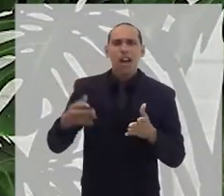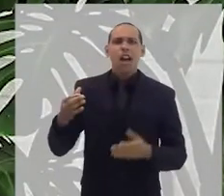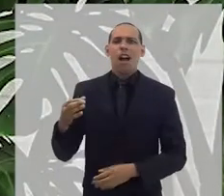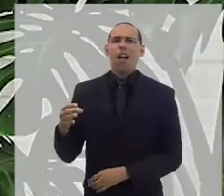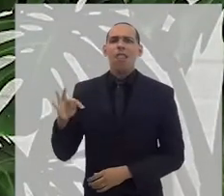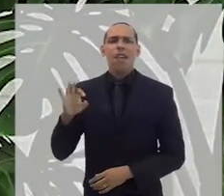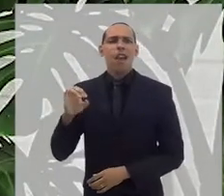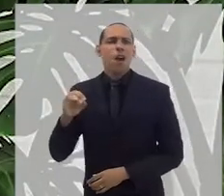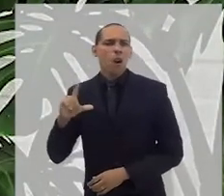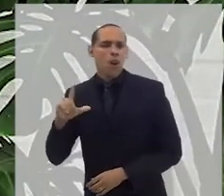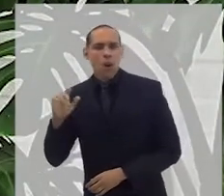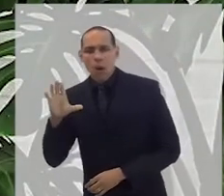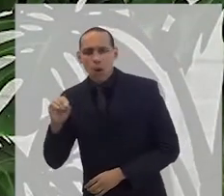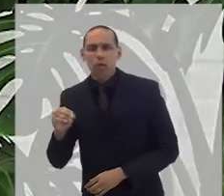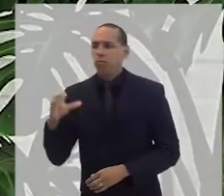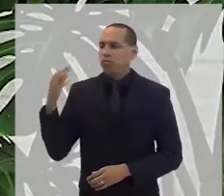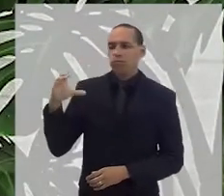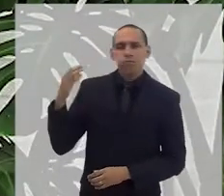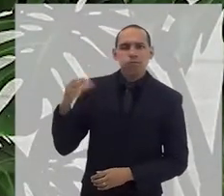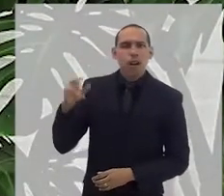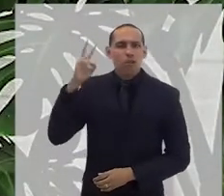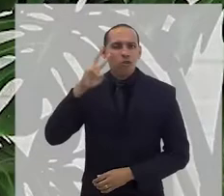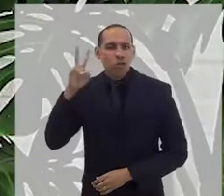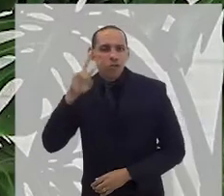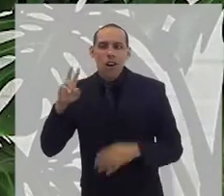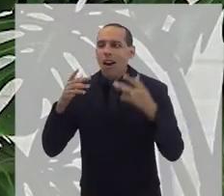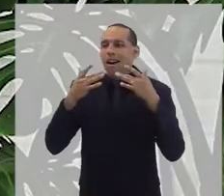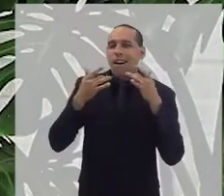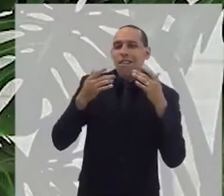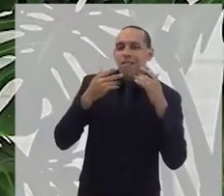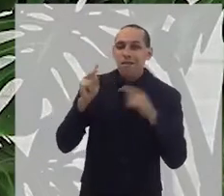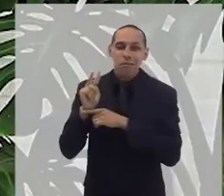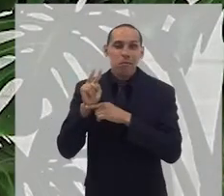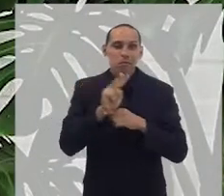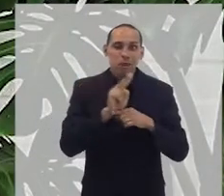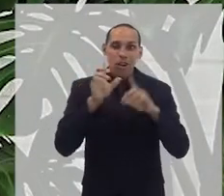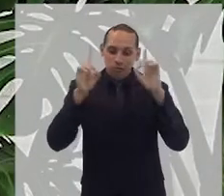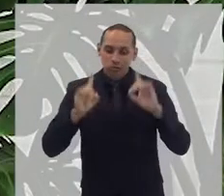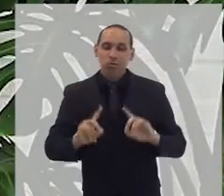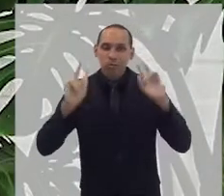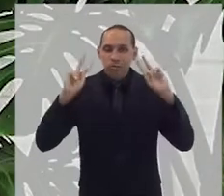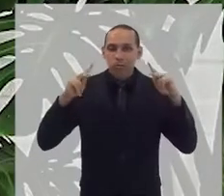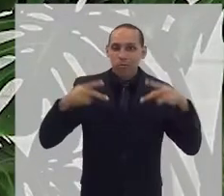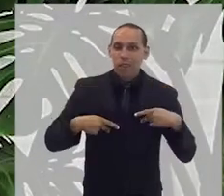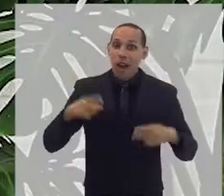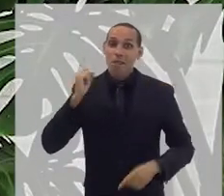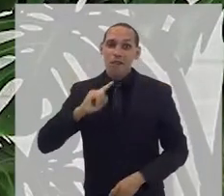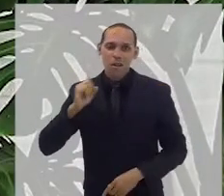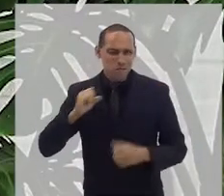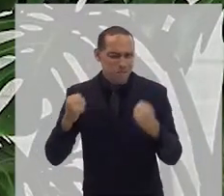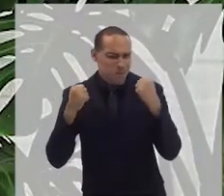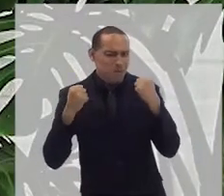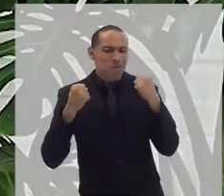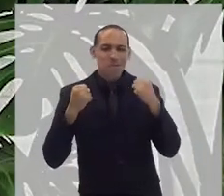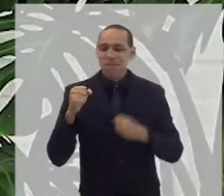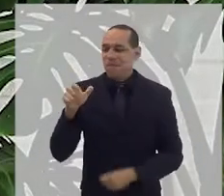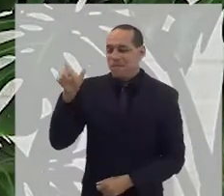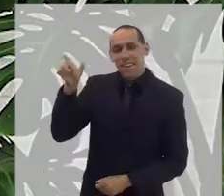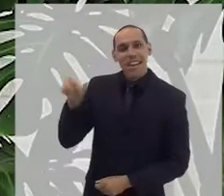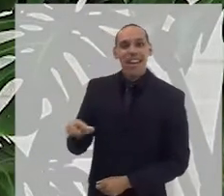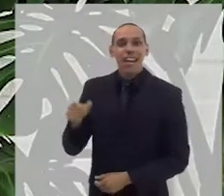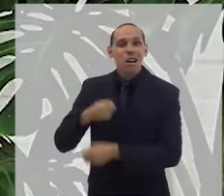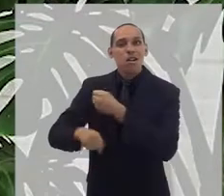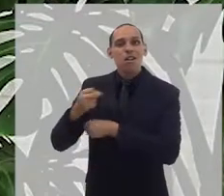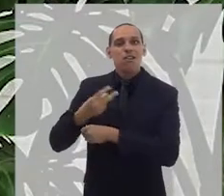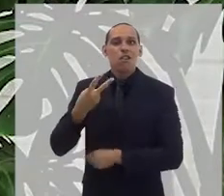cientista social formado pela UF. É também ator, defensor dos direitos humanos e flamenguista roxo.